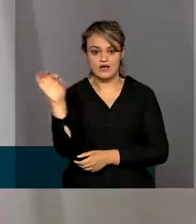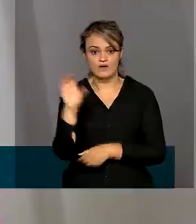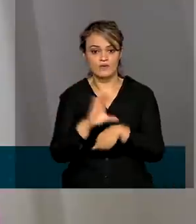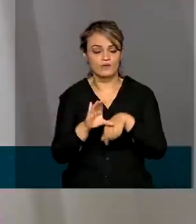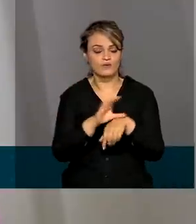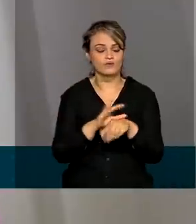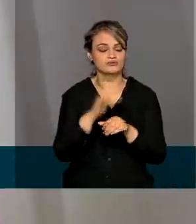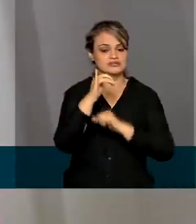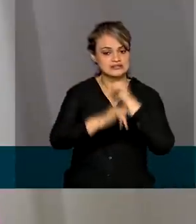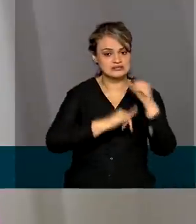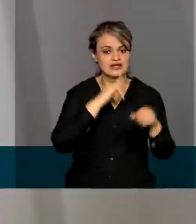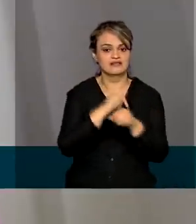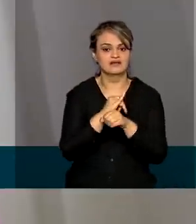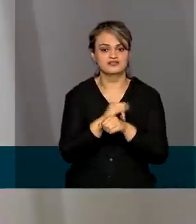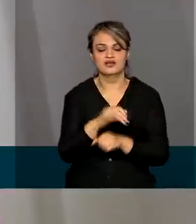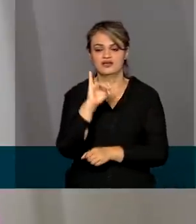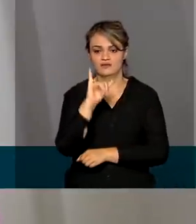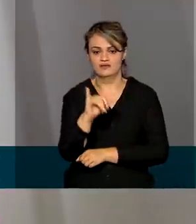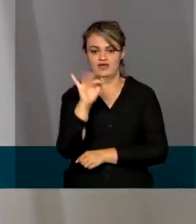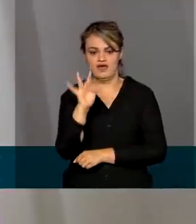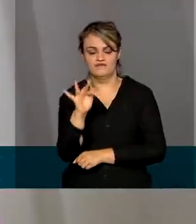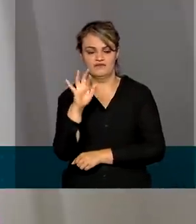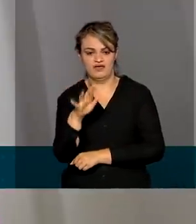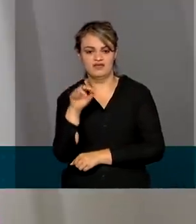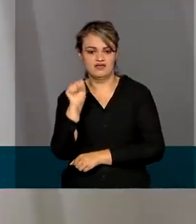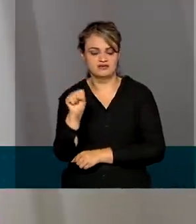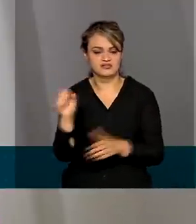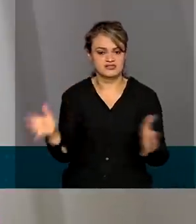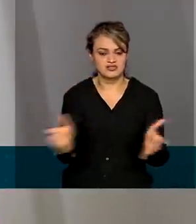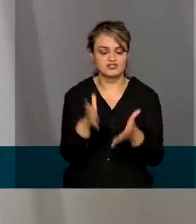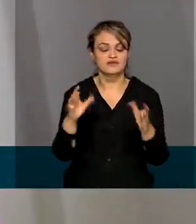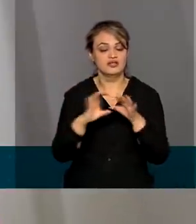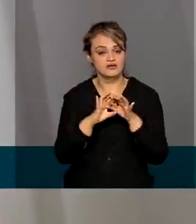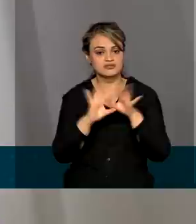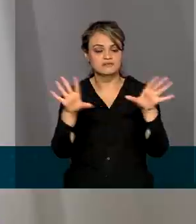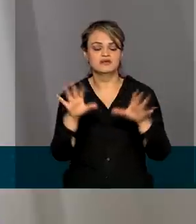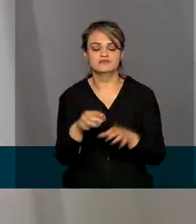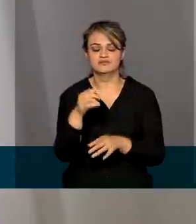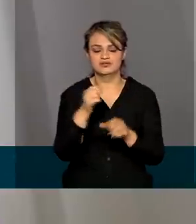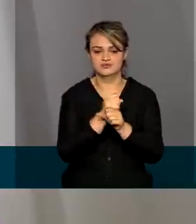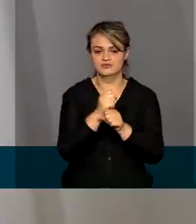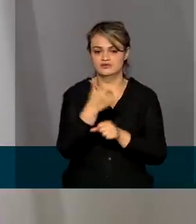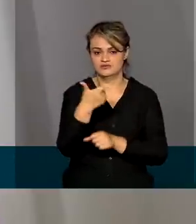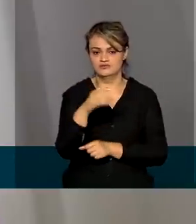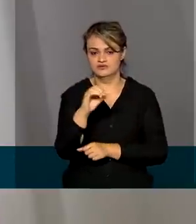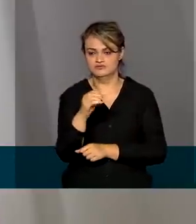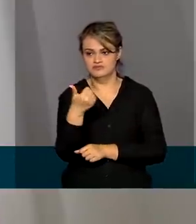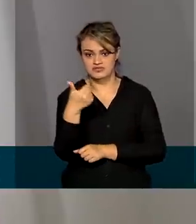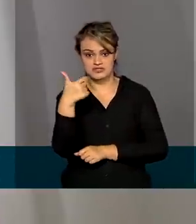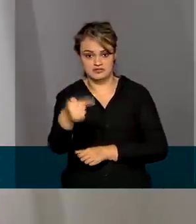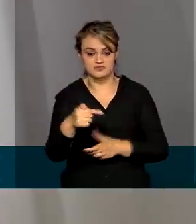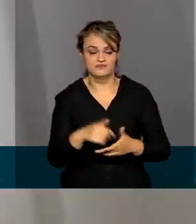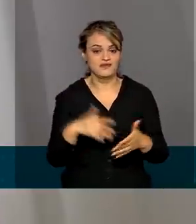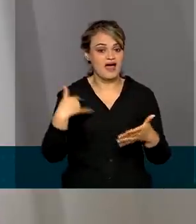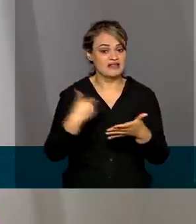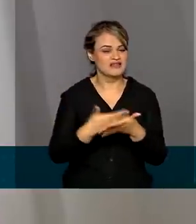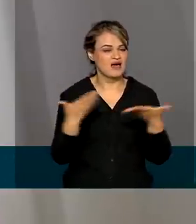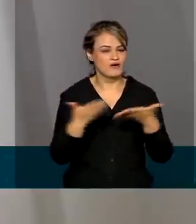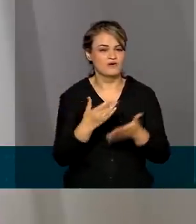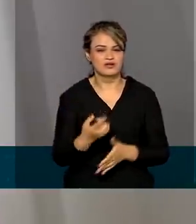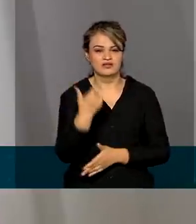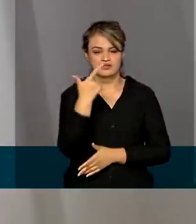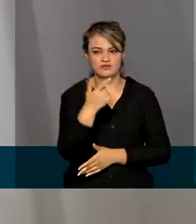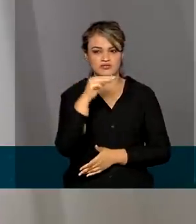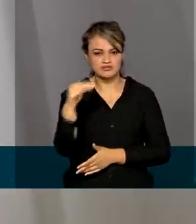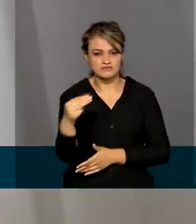desenvolvidos pelo IFRS e que a gente disponibiliza desde 2017. Atualmente, são quase 2 milhões